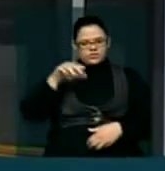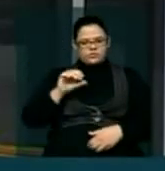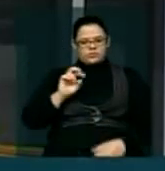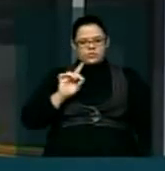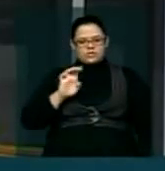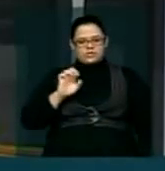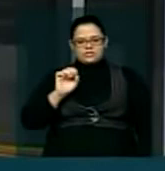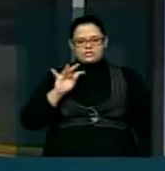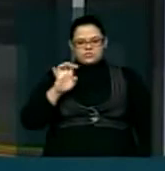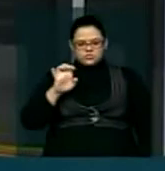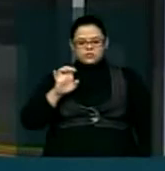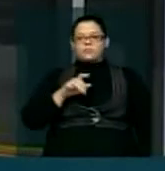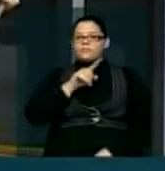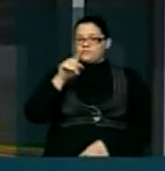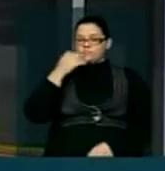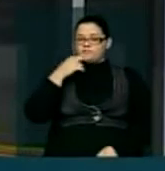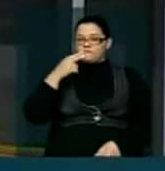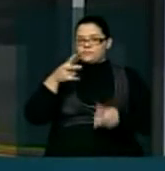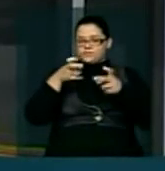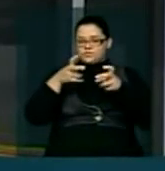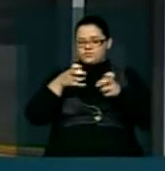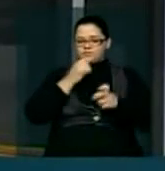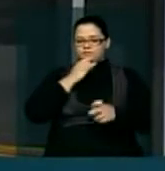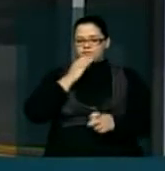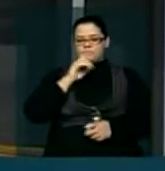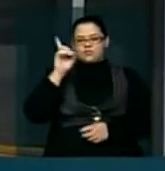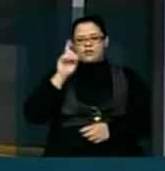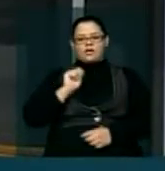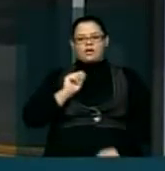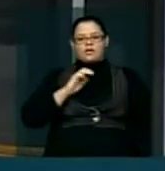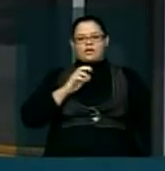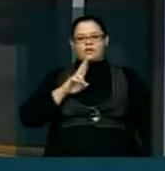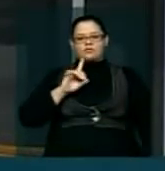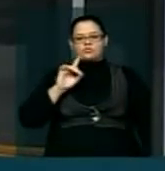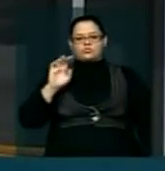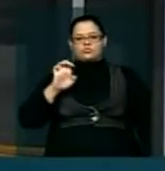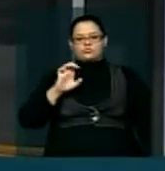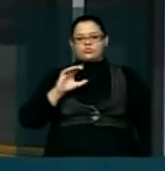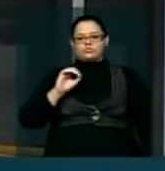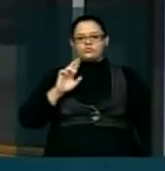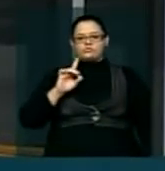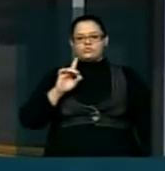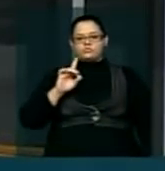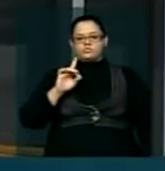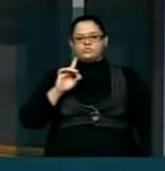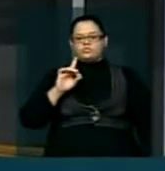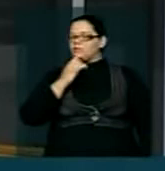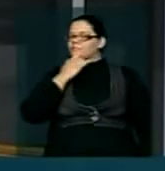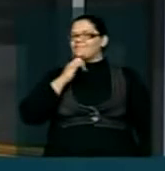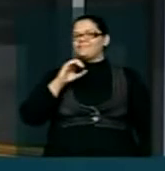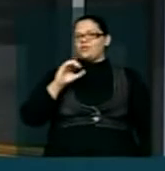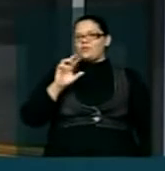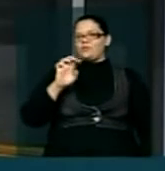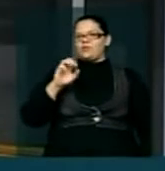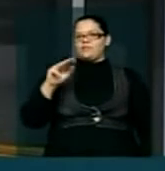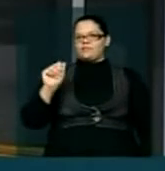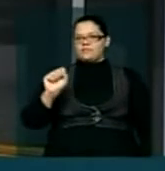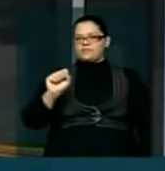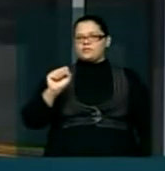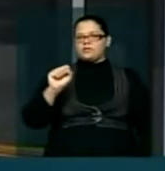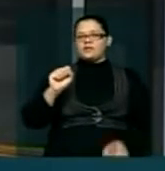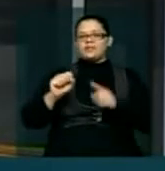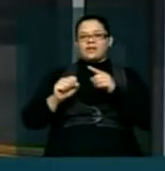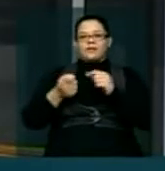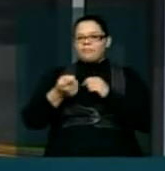Presidente, o açude de Coremas, o maior da Paraíba, o quarto maior reservatório do país, conta nesse instante com pouco mais de